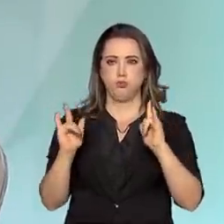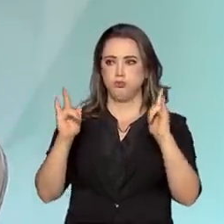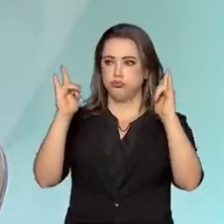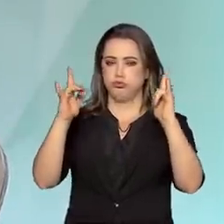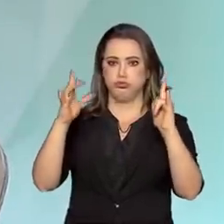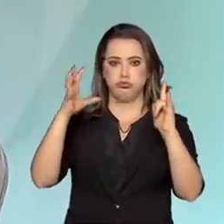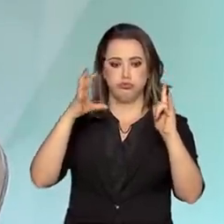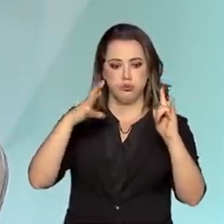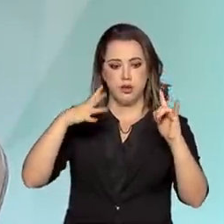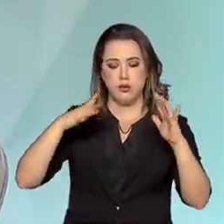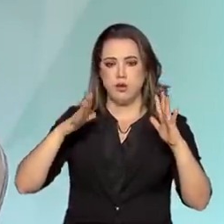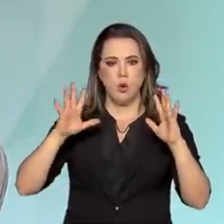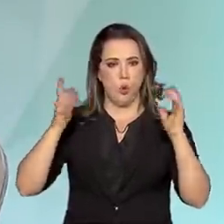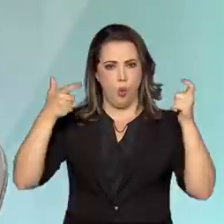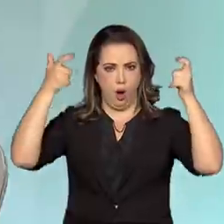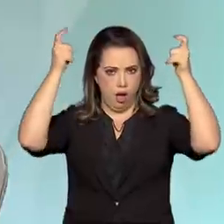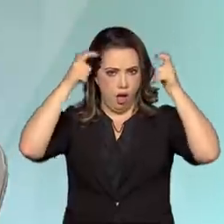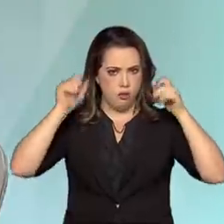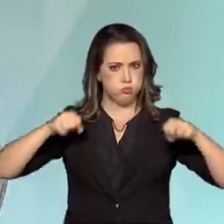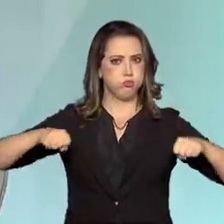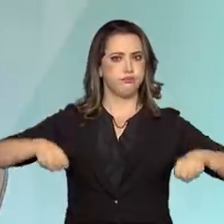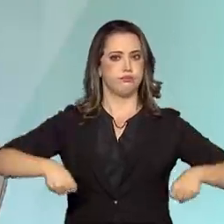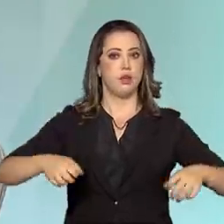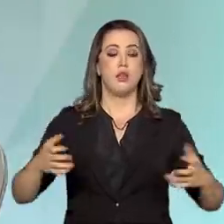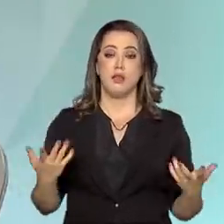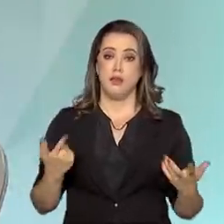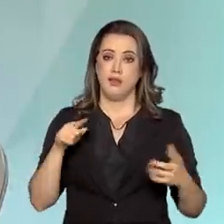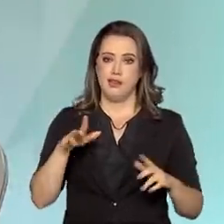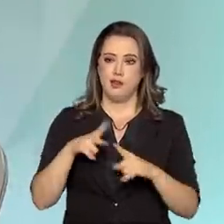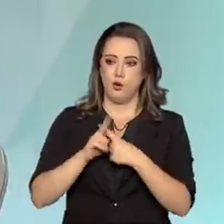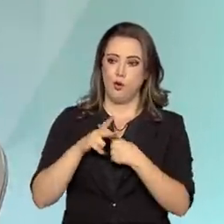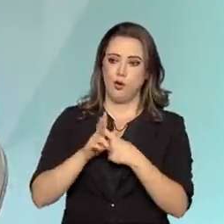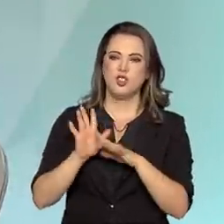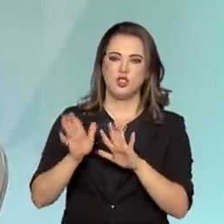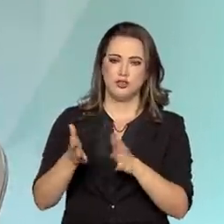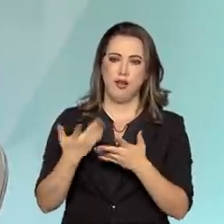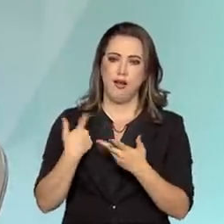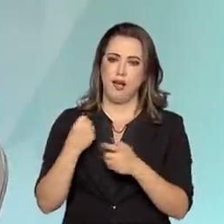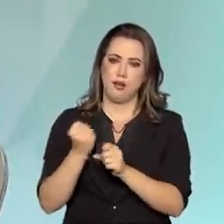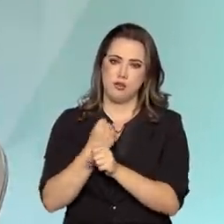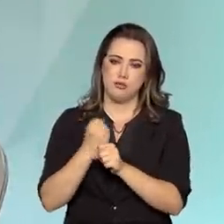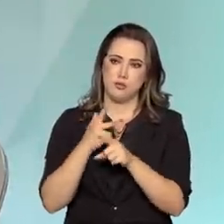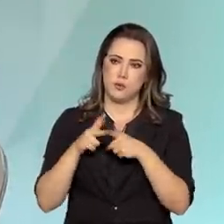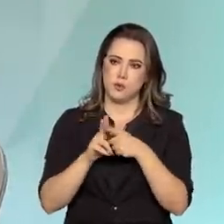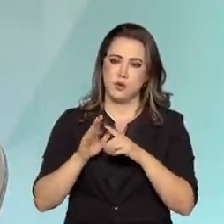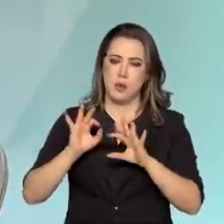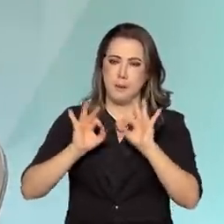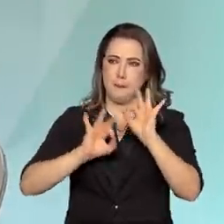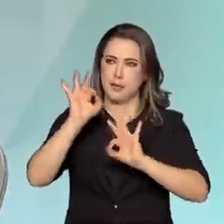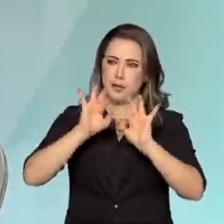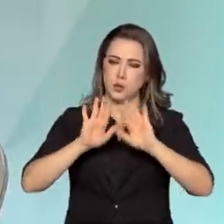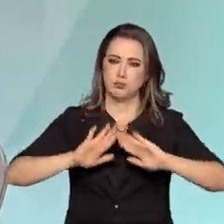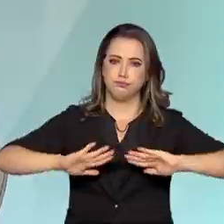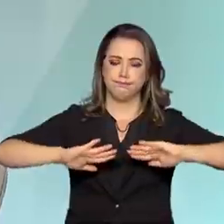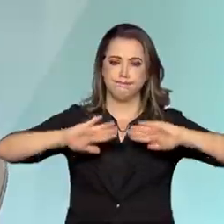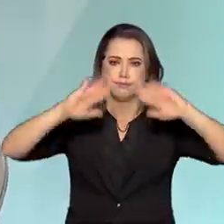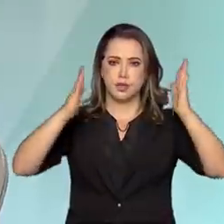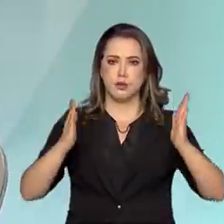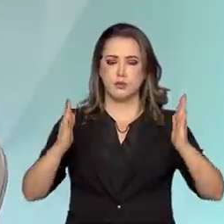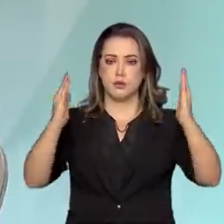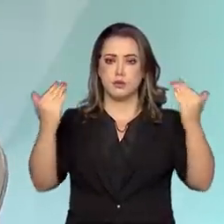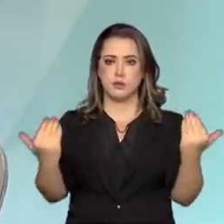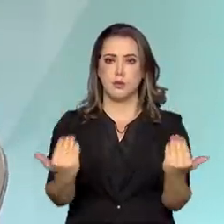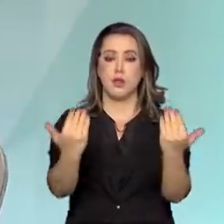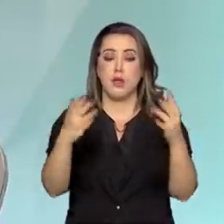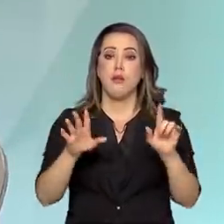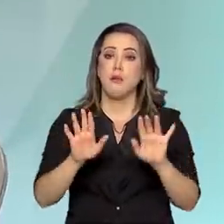intimidador, ele foi reformado. Agora acho que terminou a reforma de fachada em 2017, mas faltaram